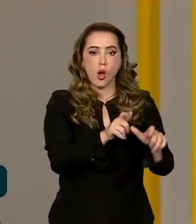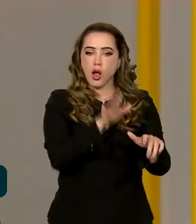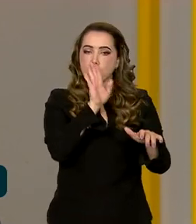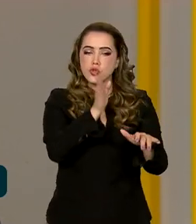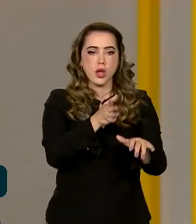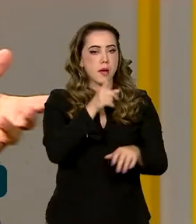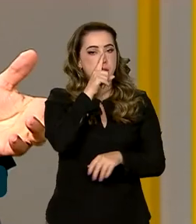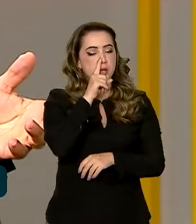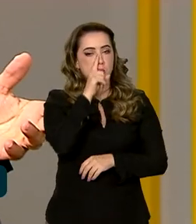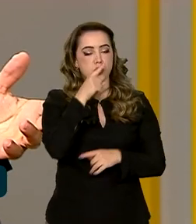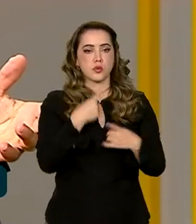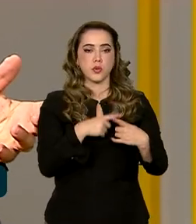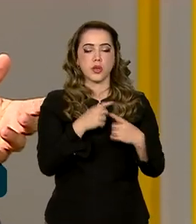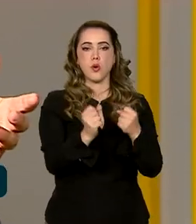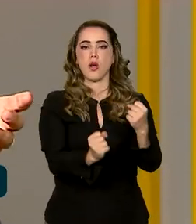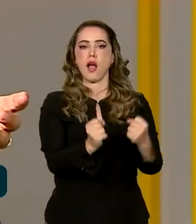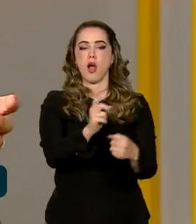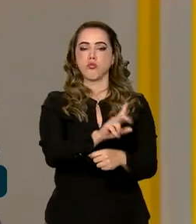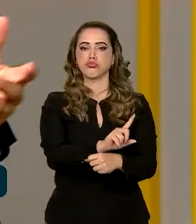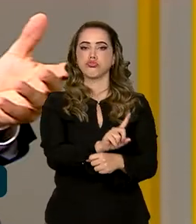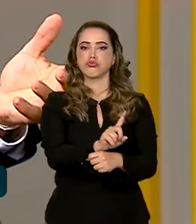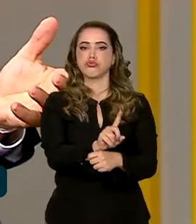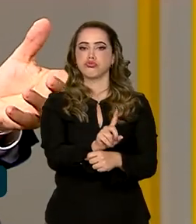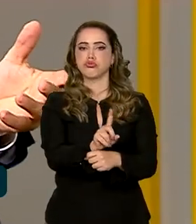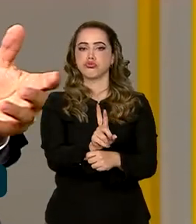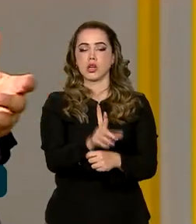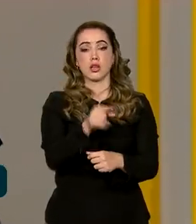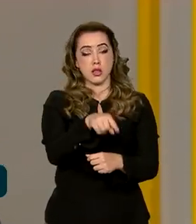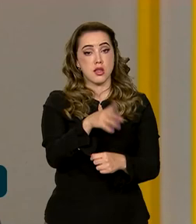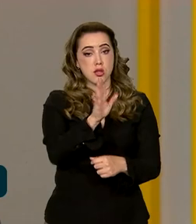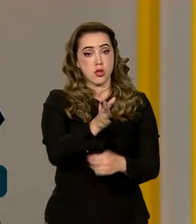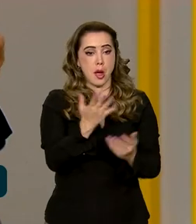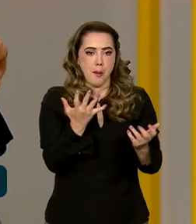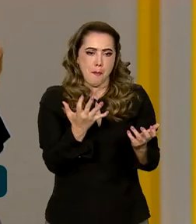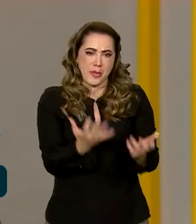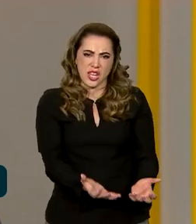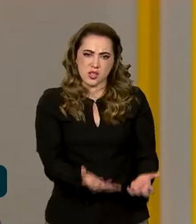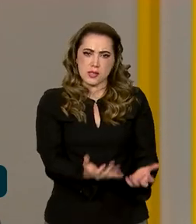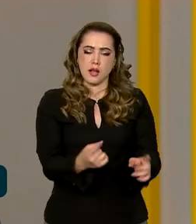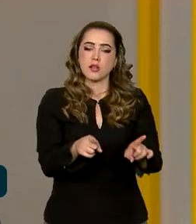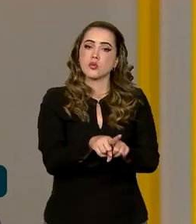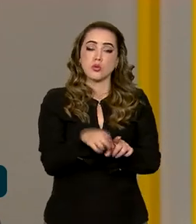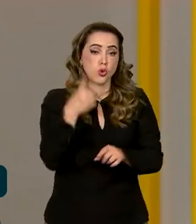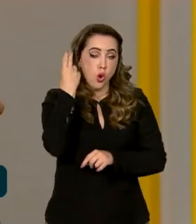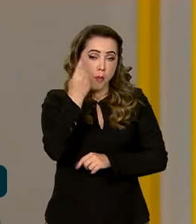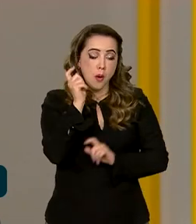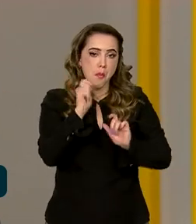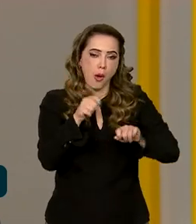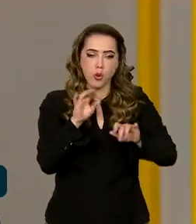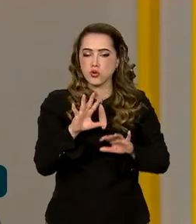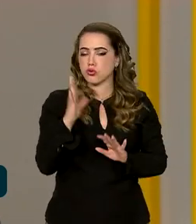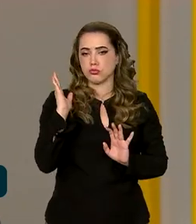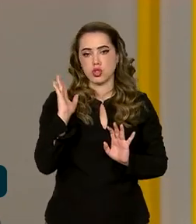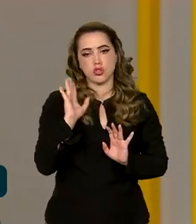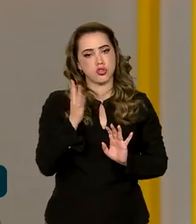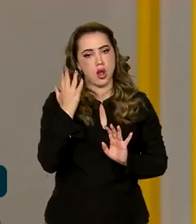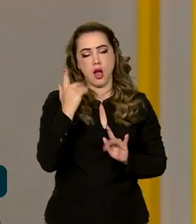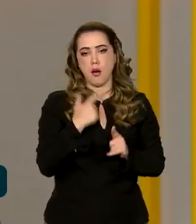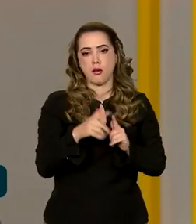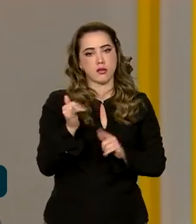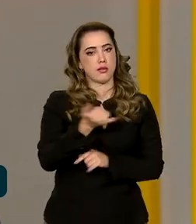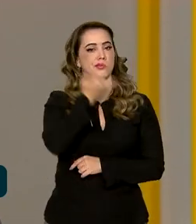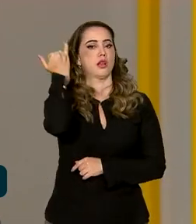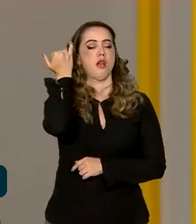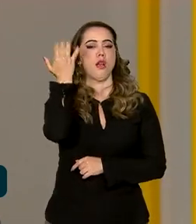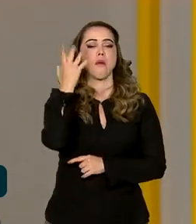risco. A gente tem que lembrar que o veículo automotor, ele é um veículo de peso muito grande, naturalmente, ele pode causar sinistros e